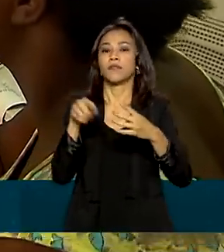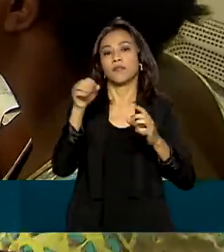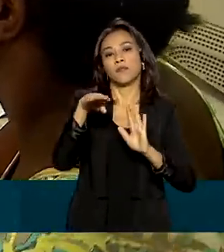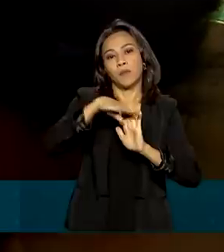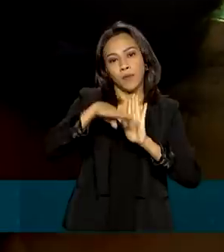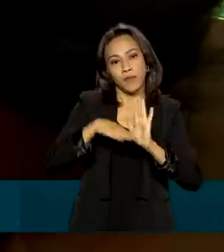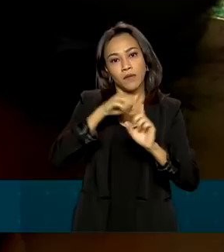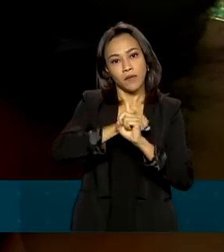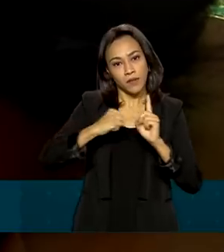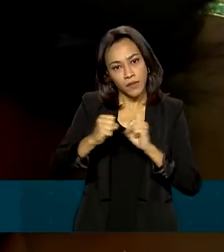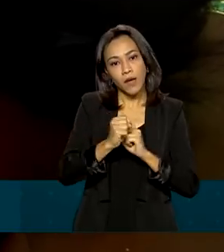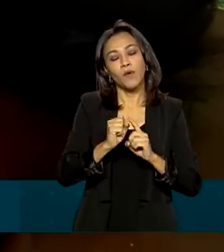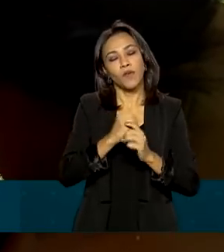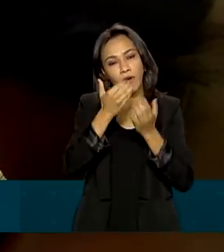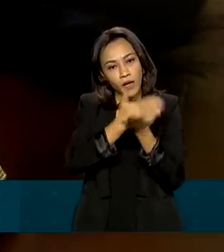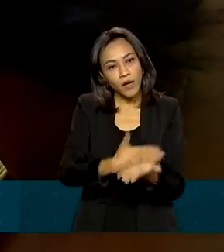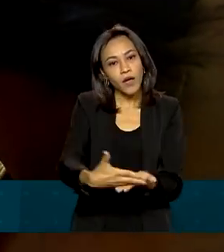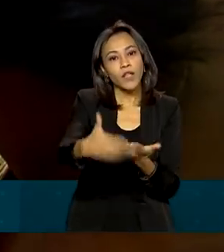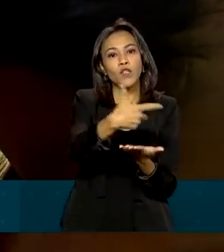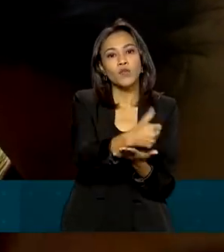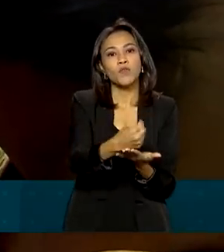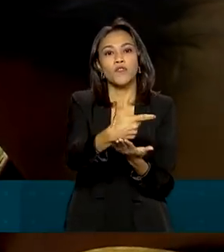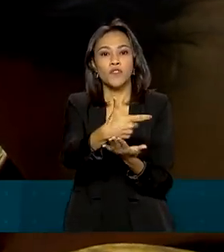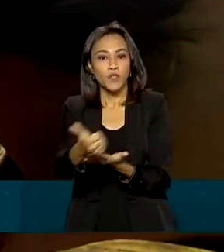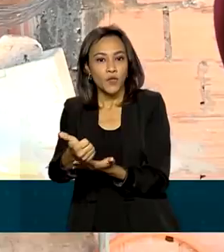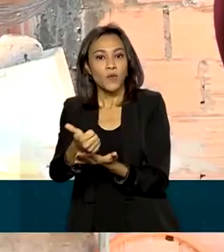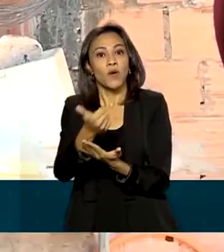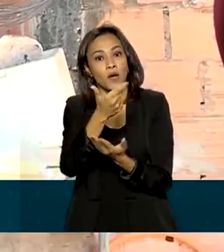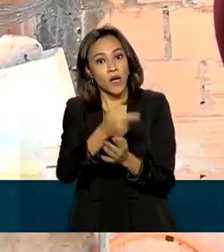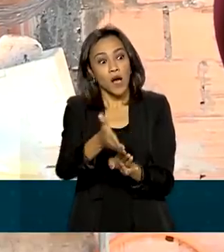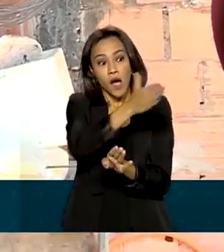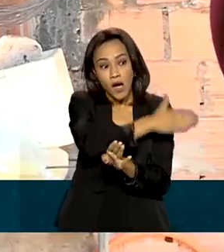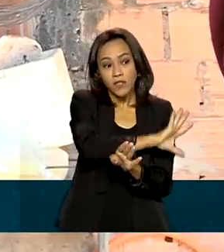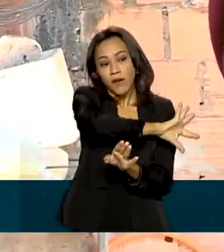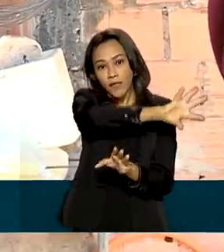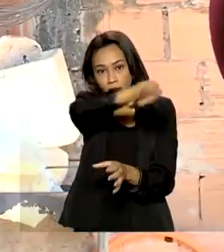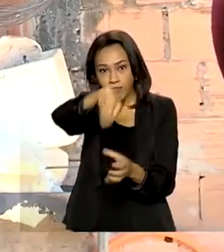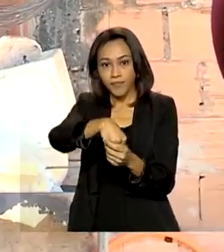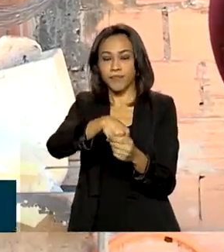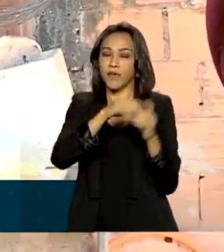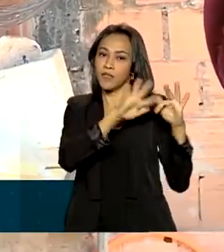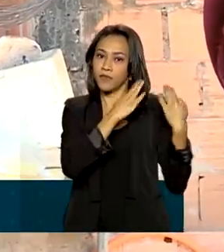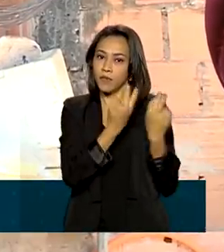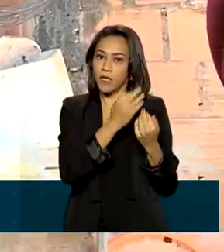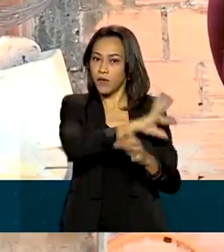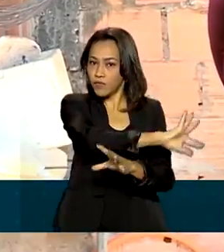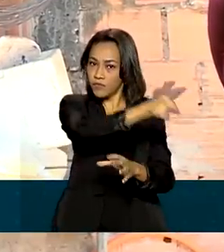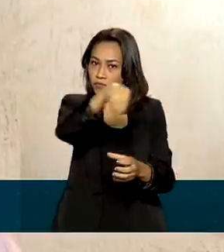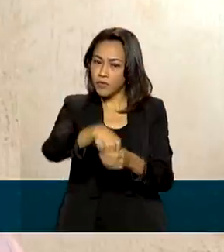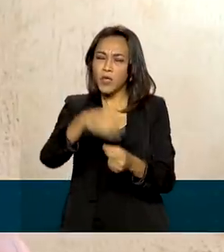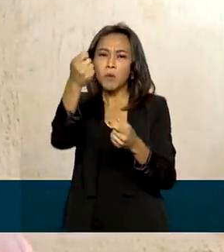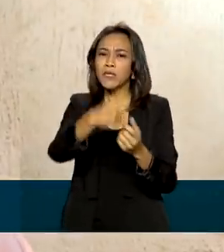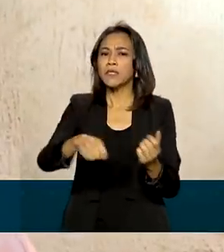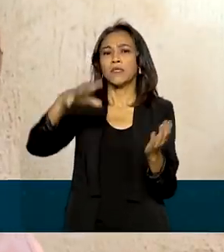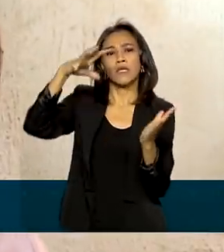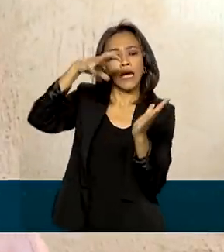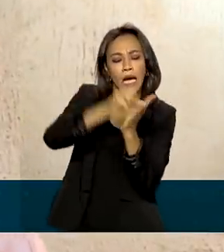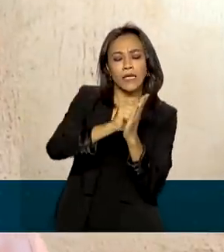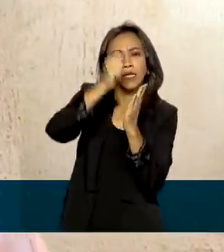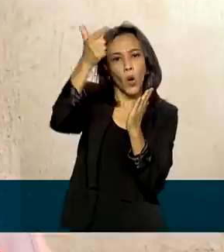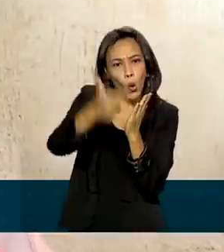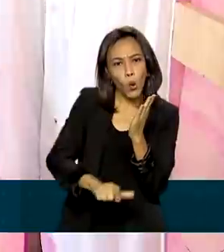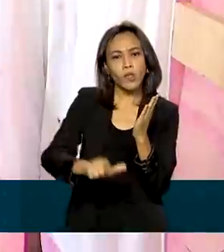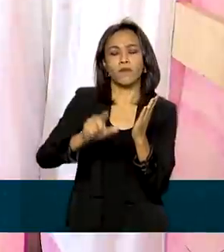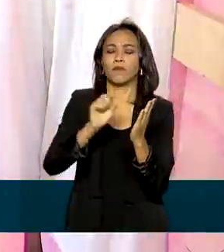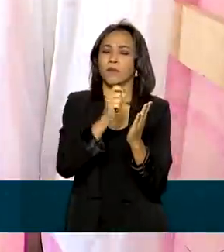outubro de 2021 serão incluídas automaticamente no Auxílio Brasil sem exigência de recadastramento. Os